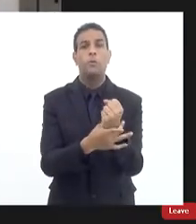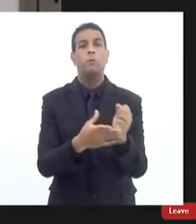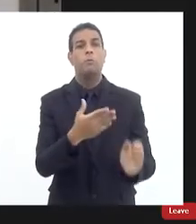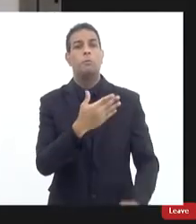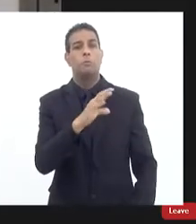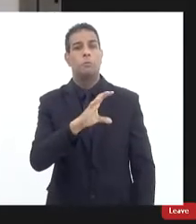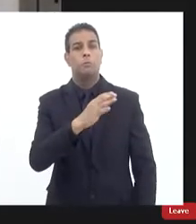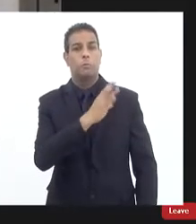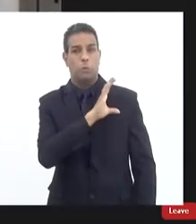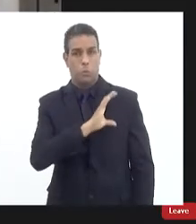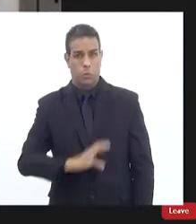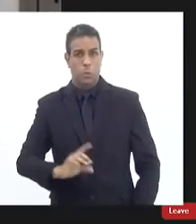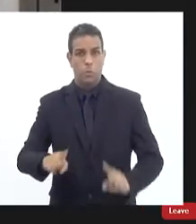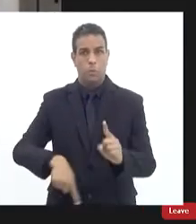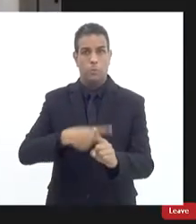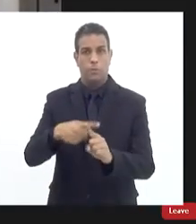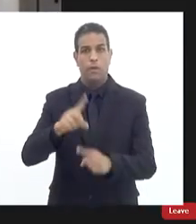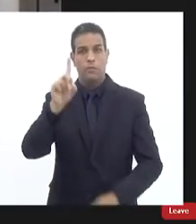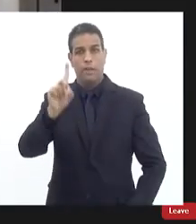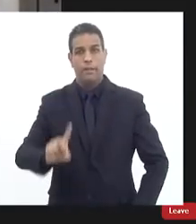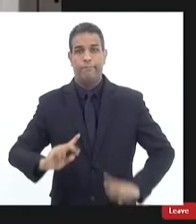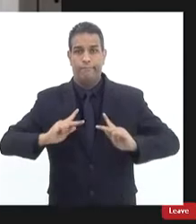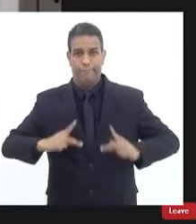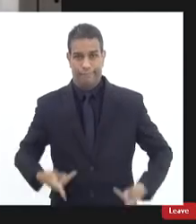com a Comissão de Direitos e Defesas Humanos e da Cidadania